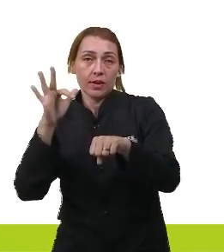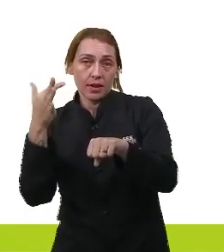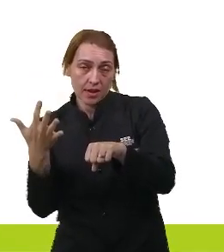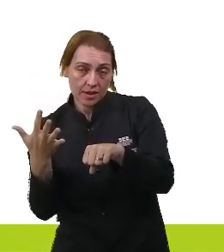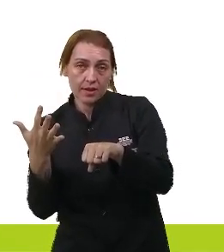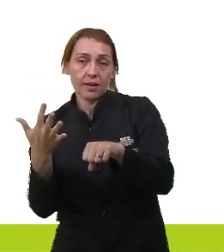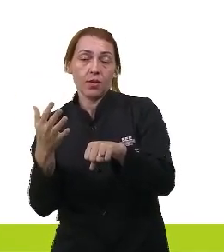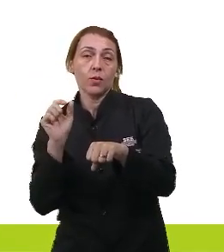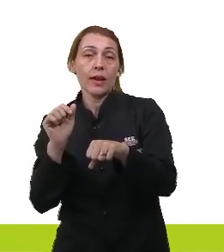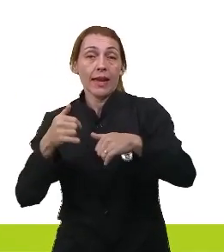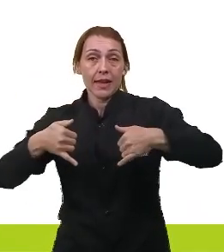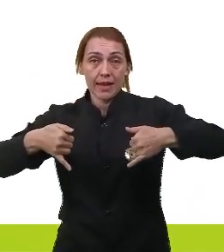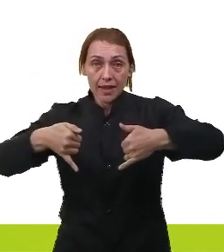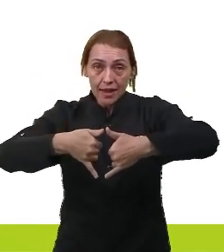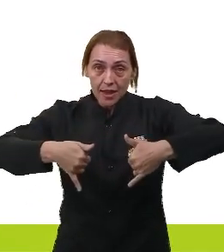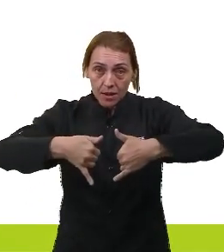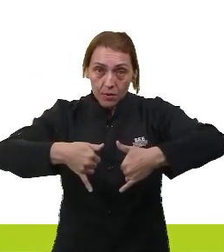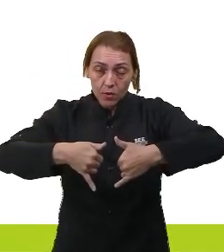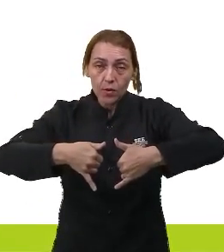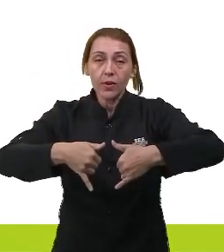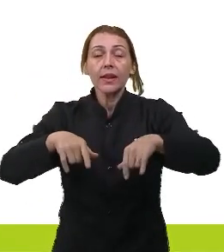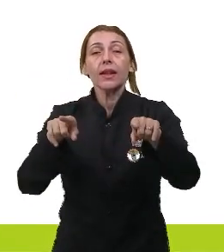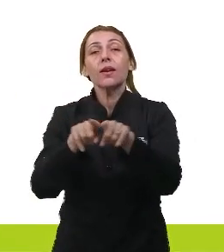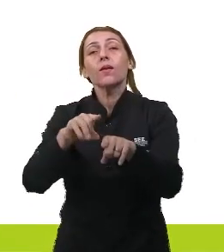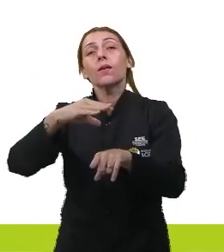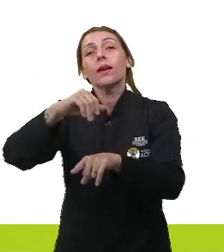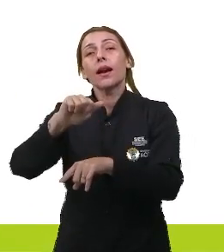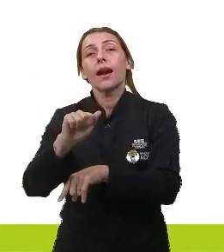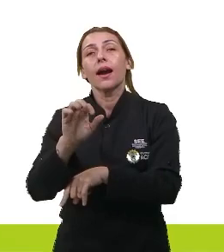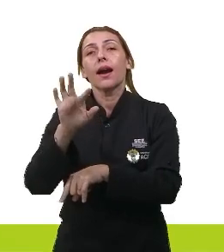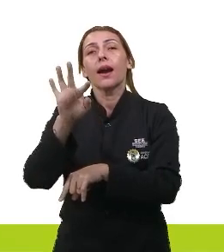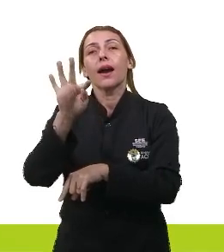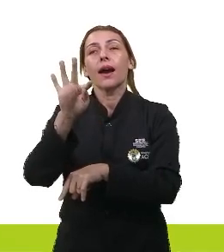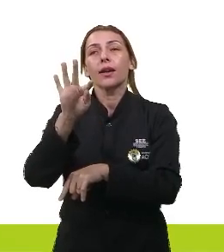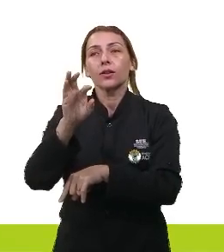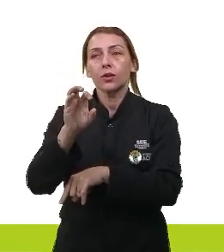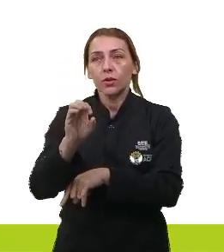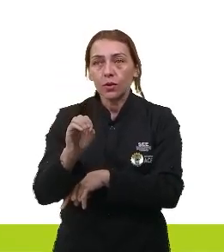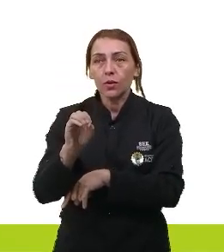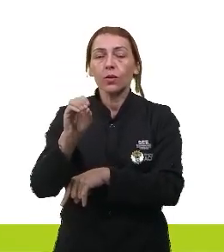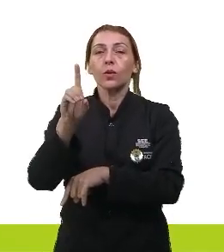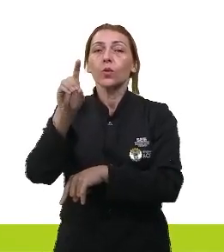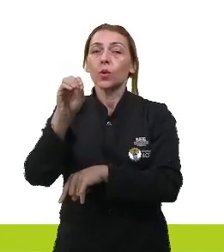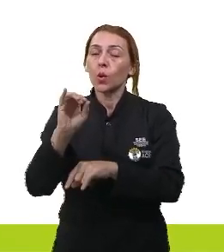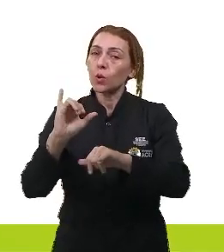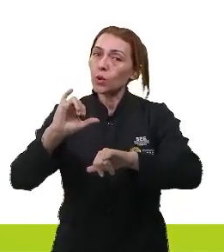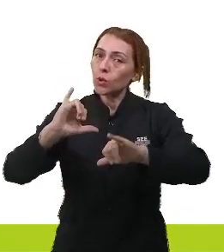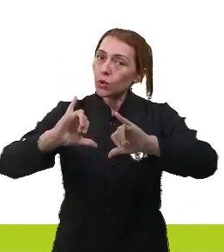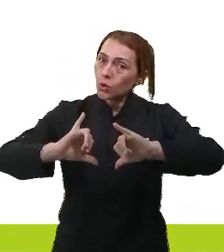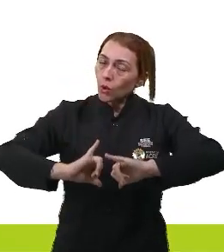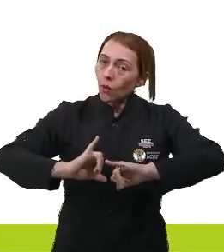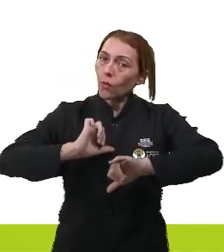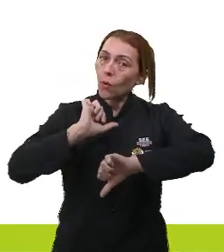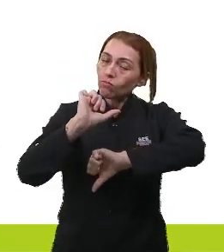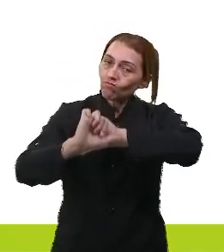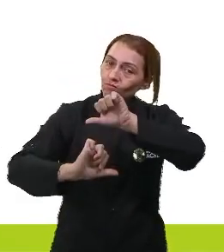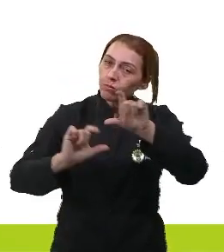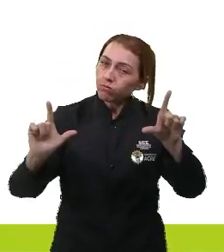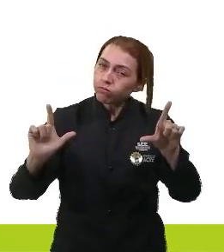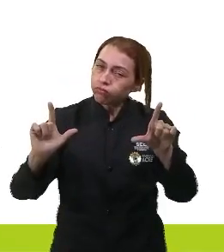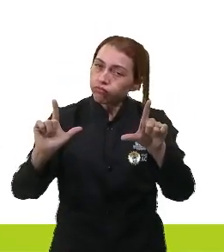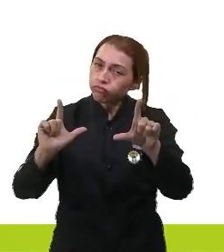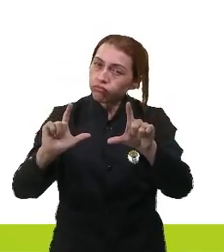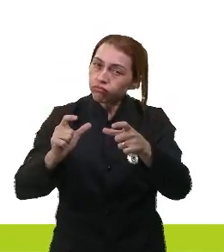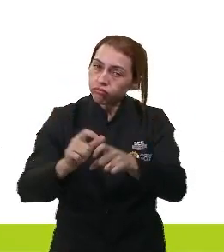fenômeno químico, e o cátodo que recebe elétrons, ele sofre um processo de redução.